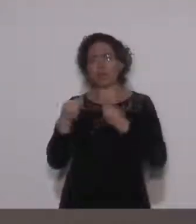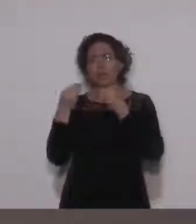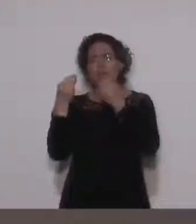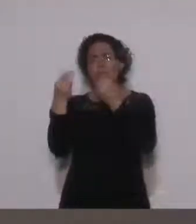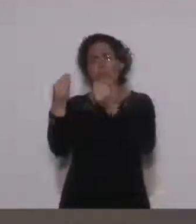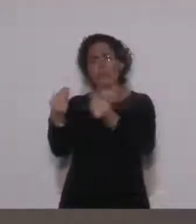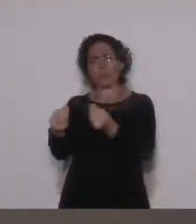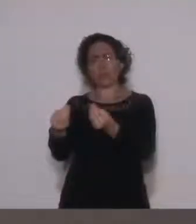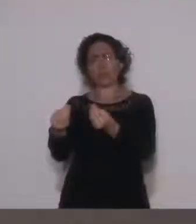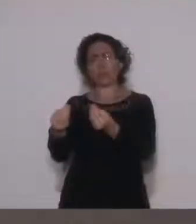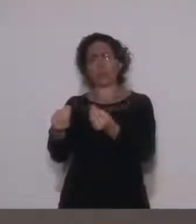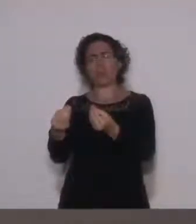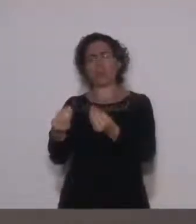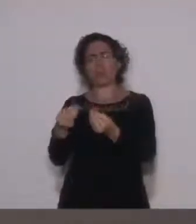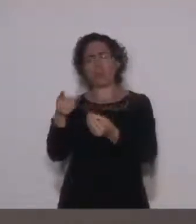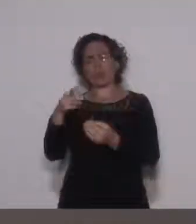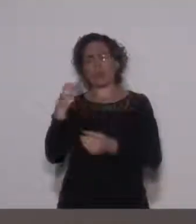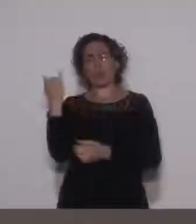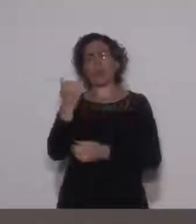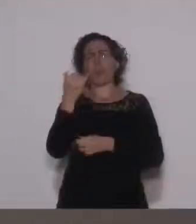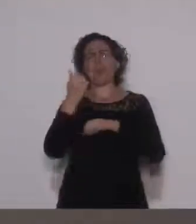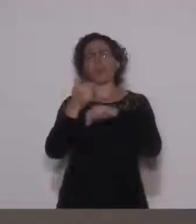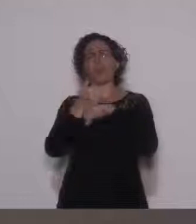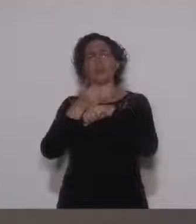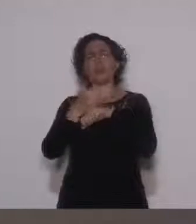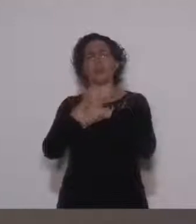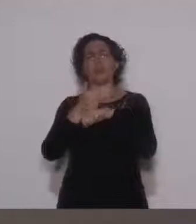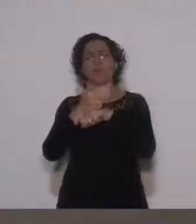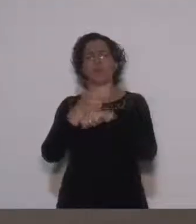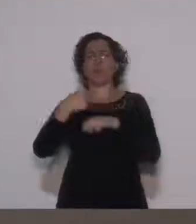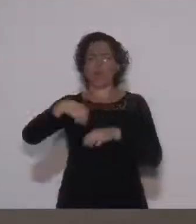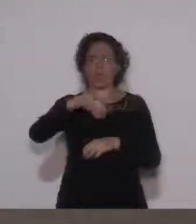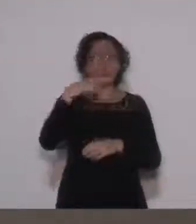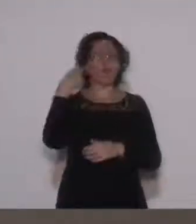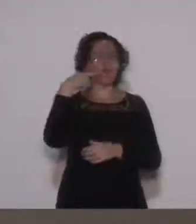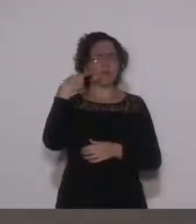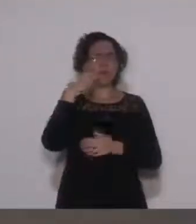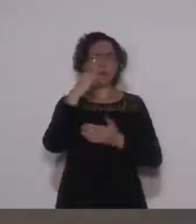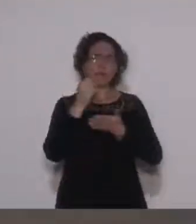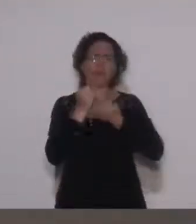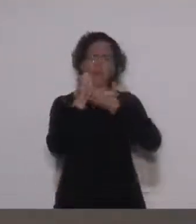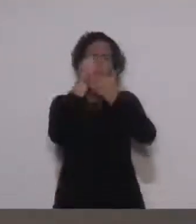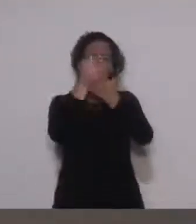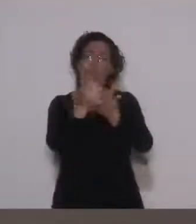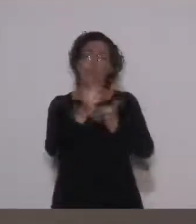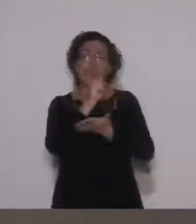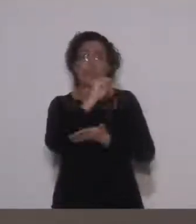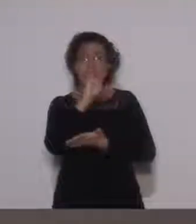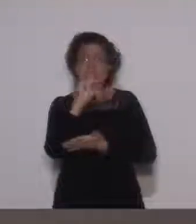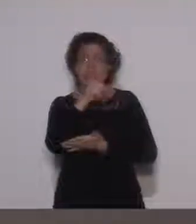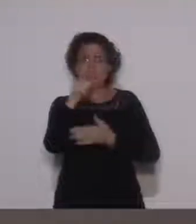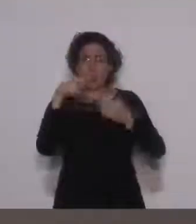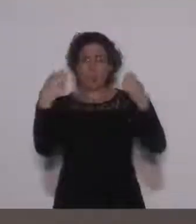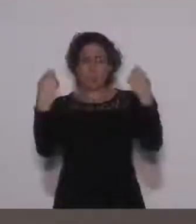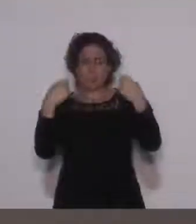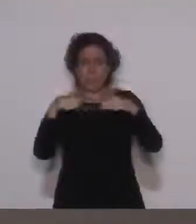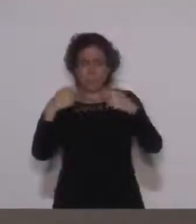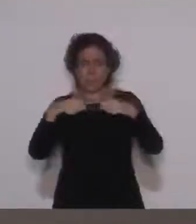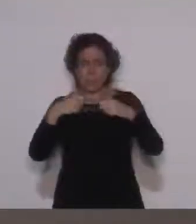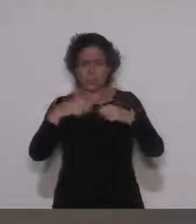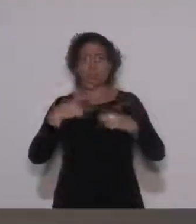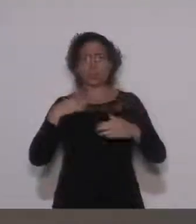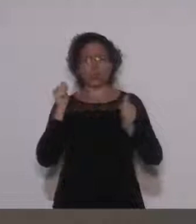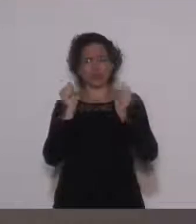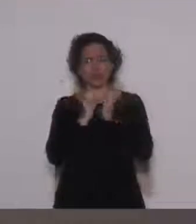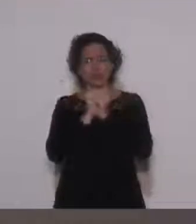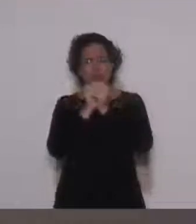têm. Acredito que vocês podem contar com todos os vereadores aqui. Se precisar que a gente vá à